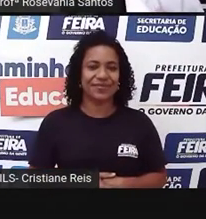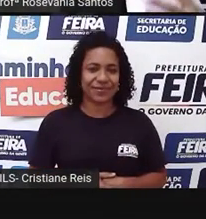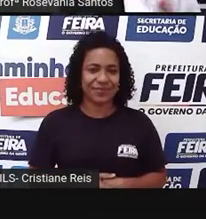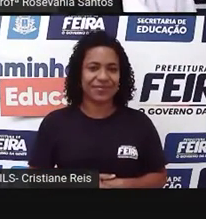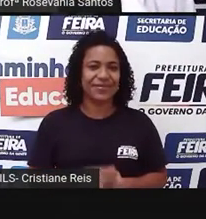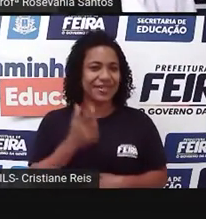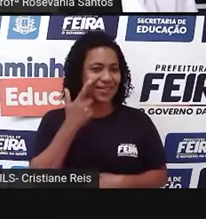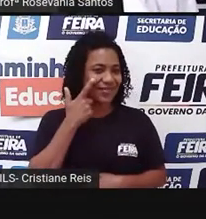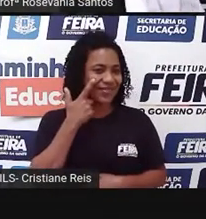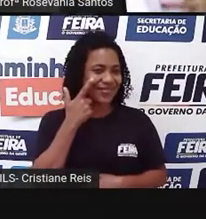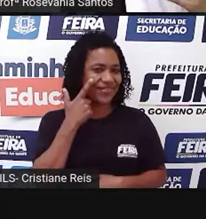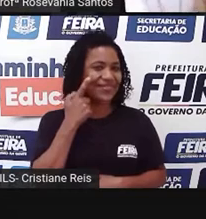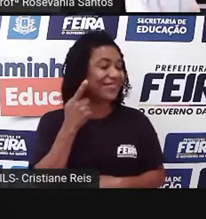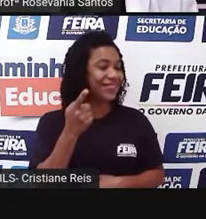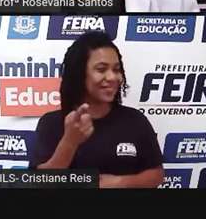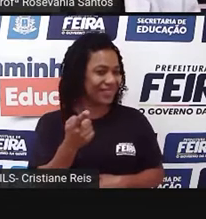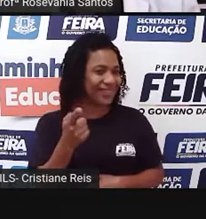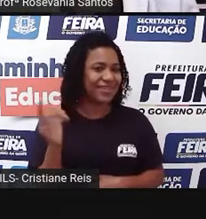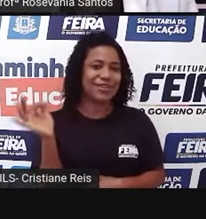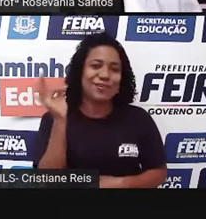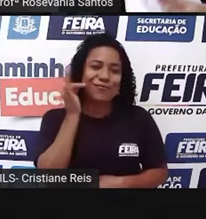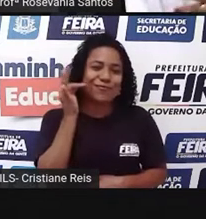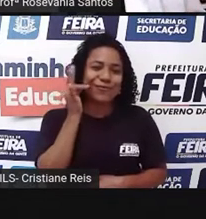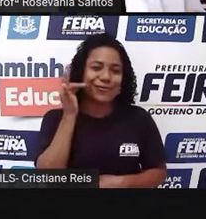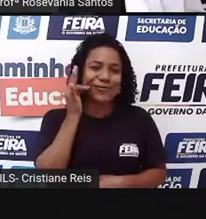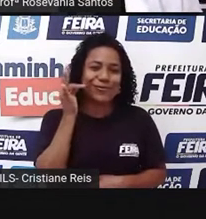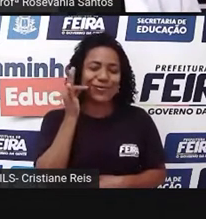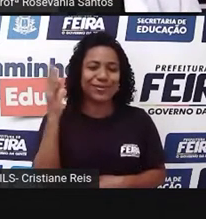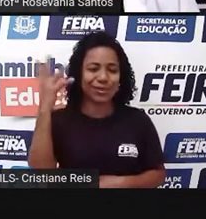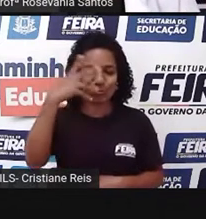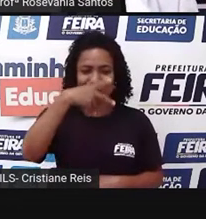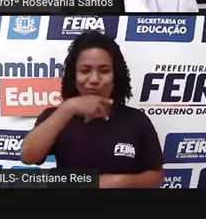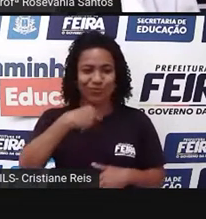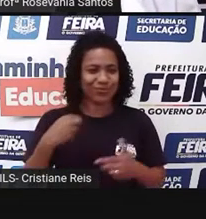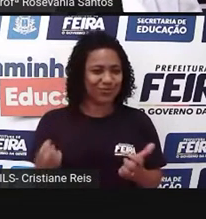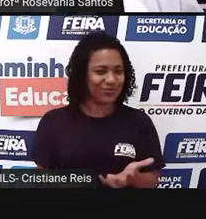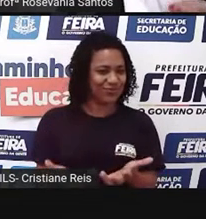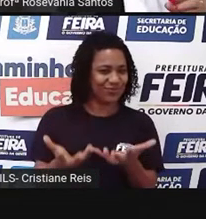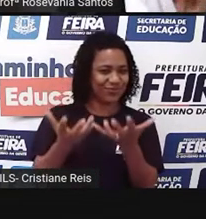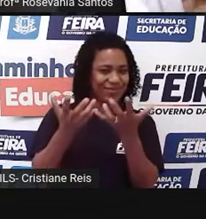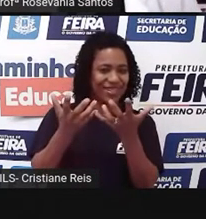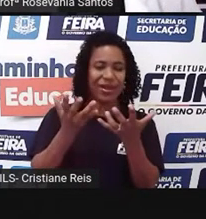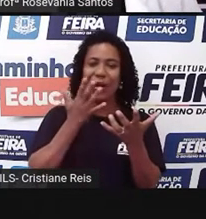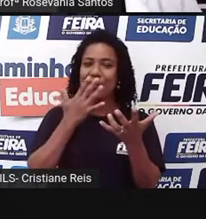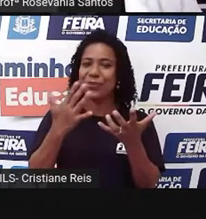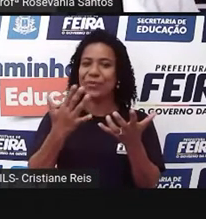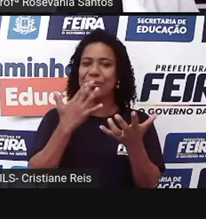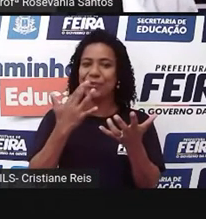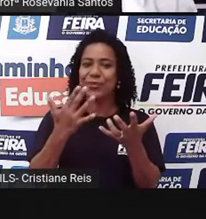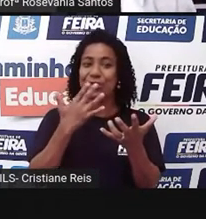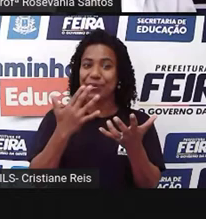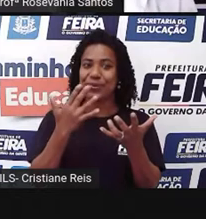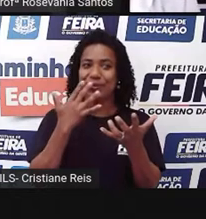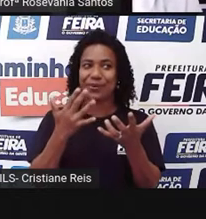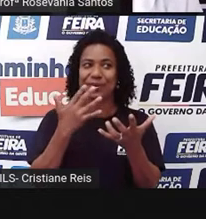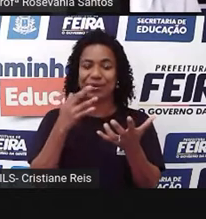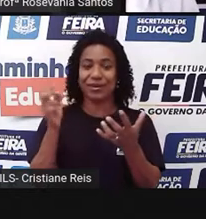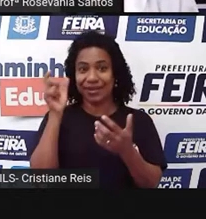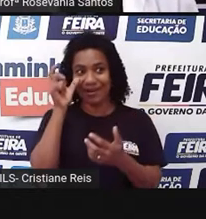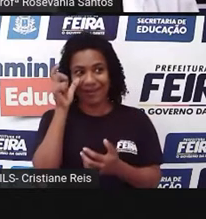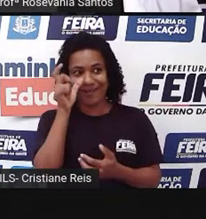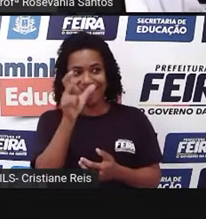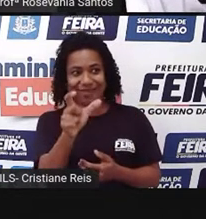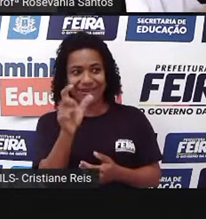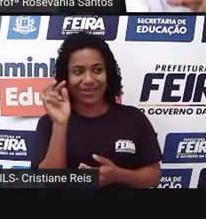essas frutas bem bonitas, bem vistosas, né, assim, bem coloridas, já pra chamar atenção mesmo na nossa aula